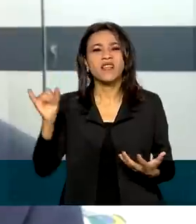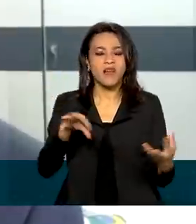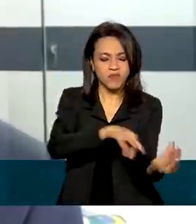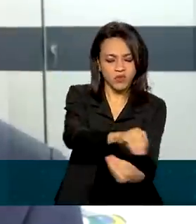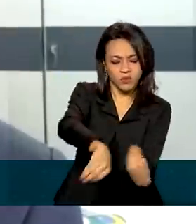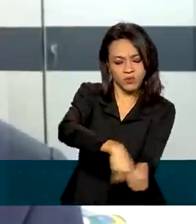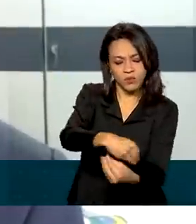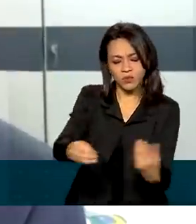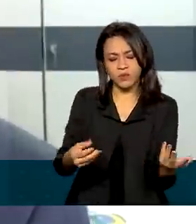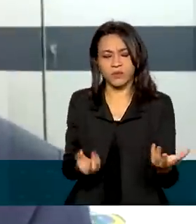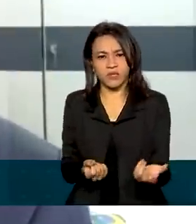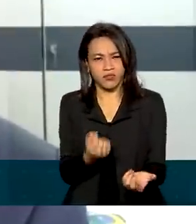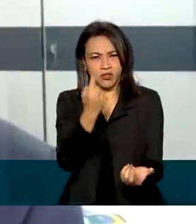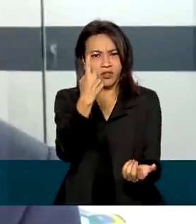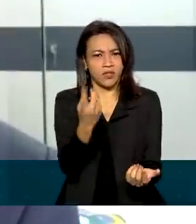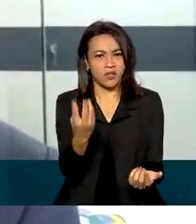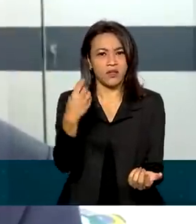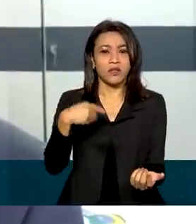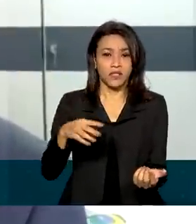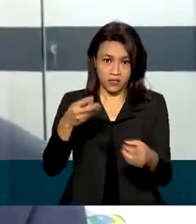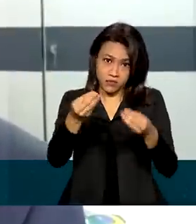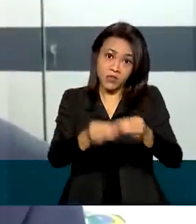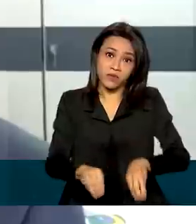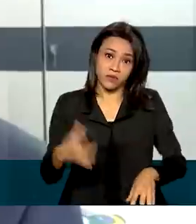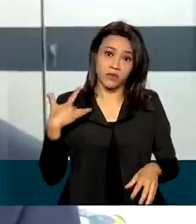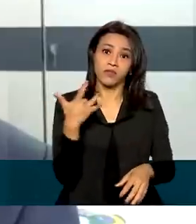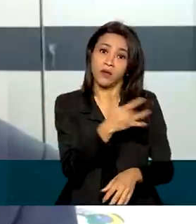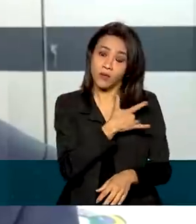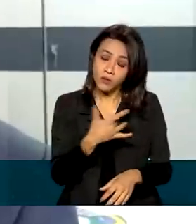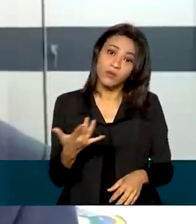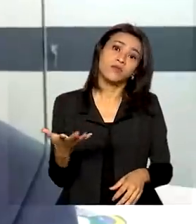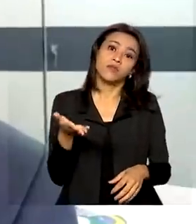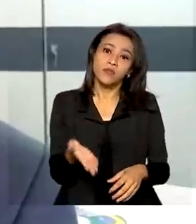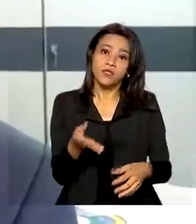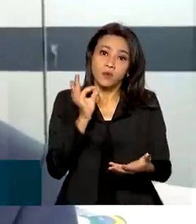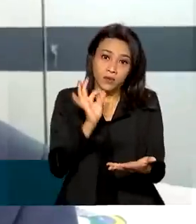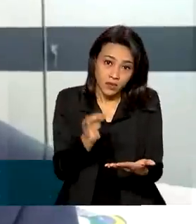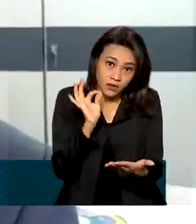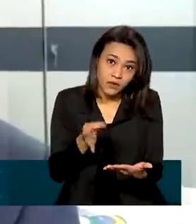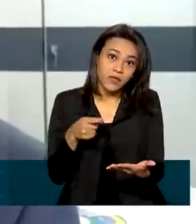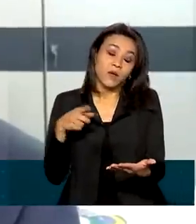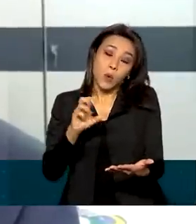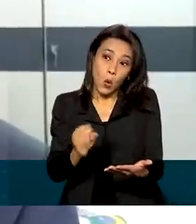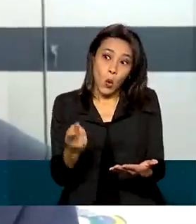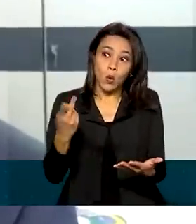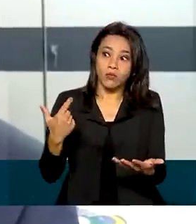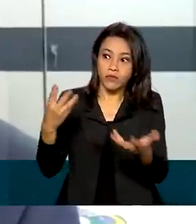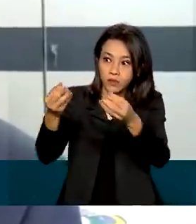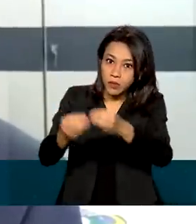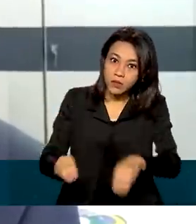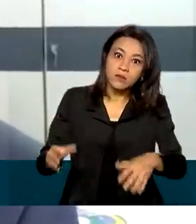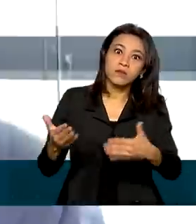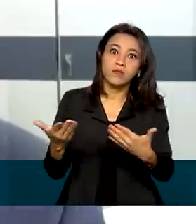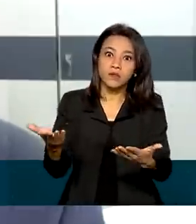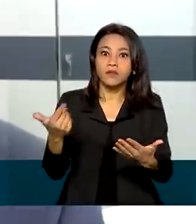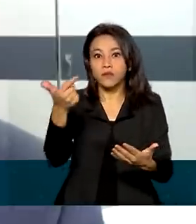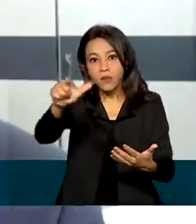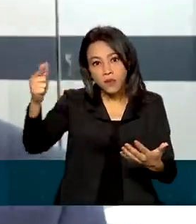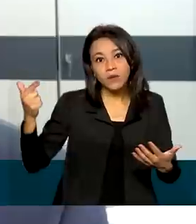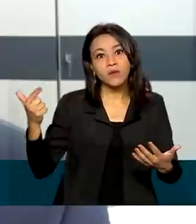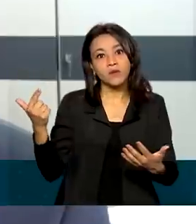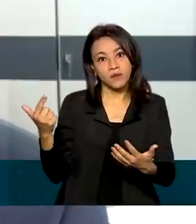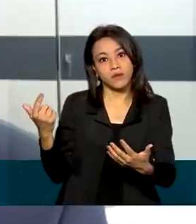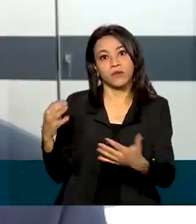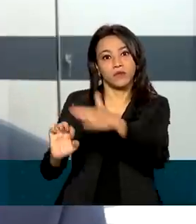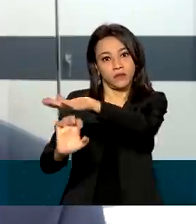ou matérias estranhas que sejam nocivas à saúde. Ou mesmo gerem prejuízos econômicos aos consumidores, como é o caso das fraudes. Também